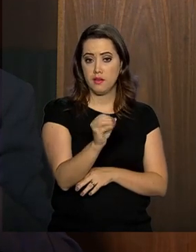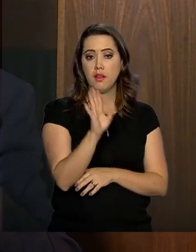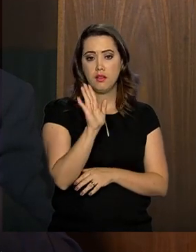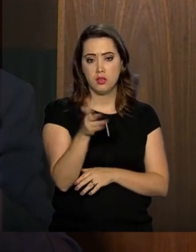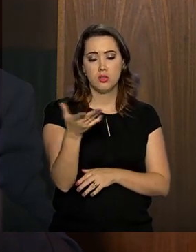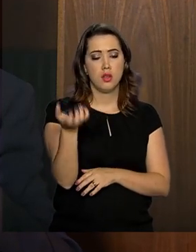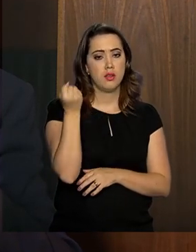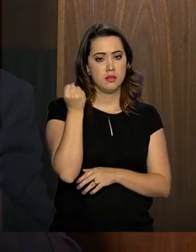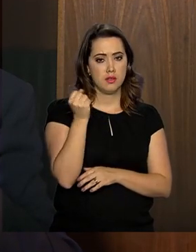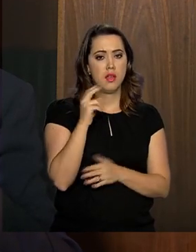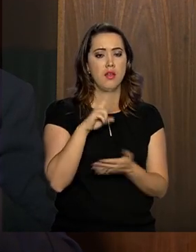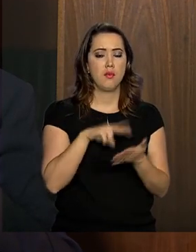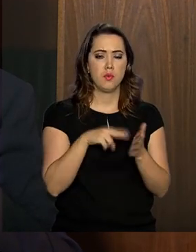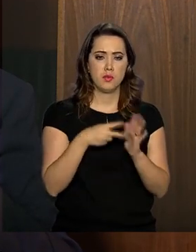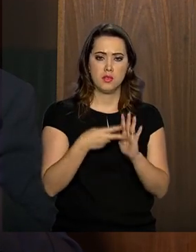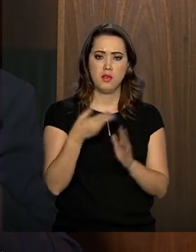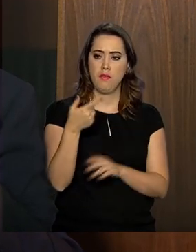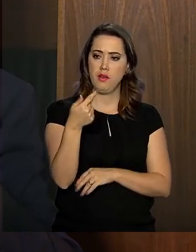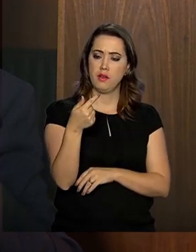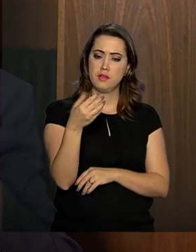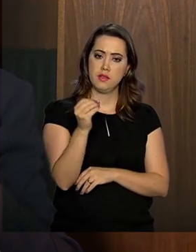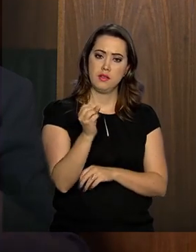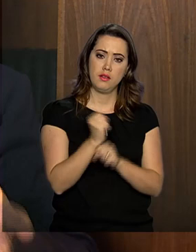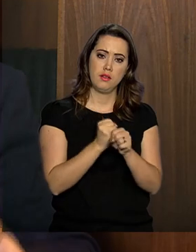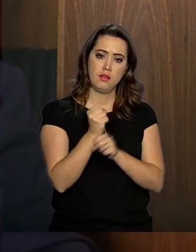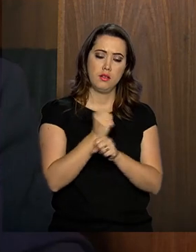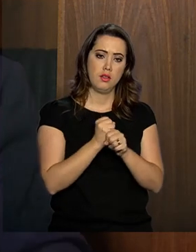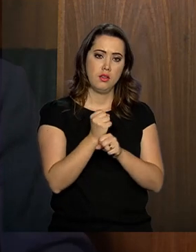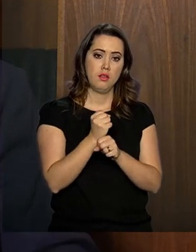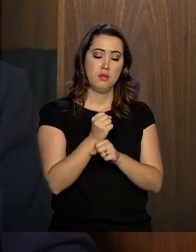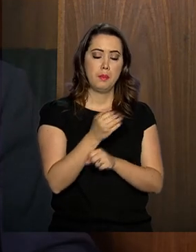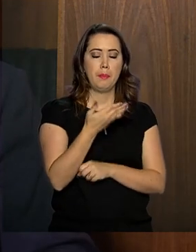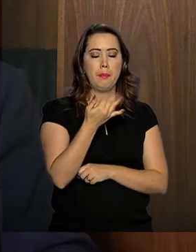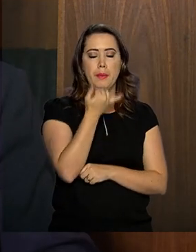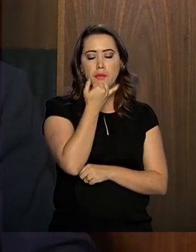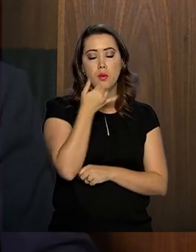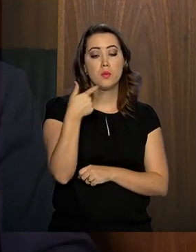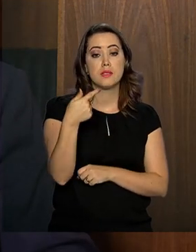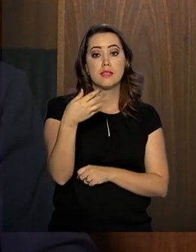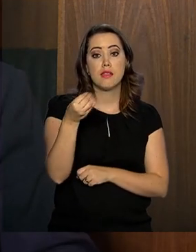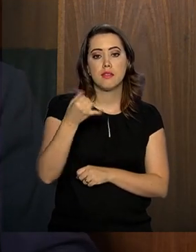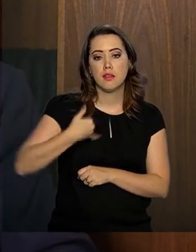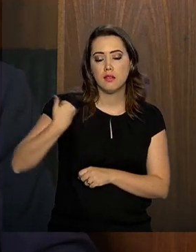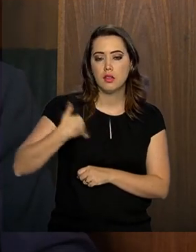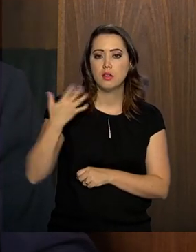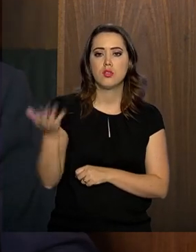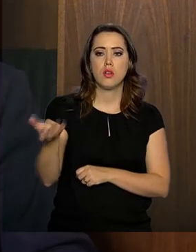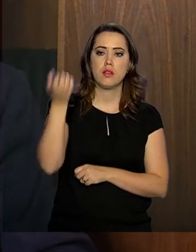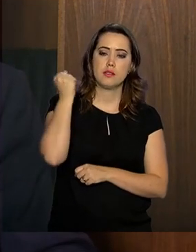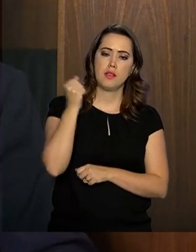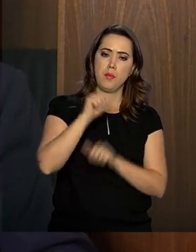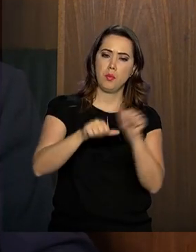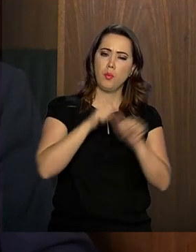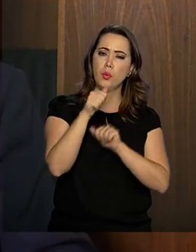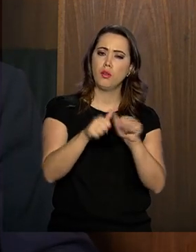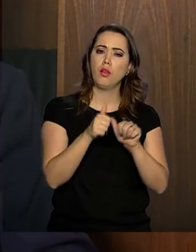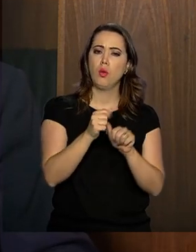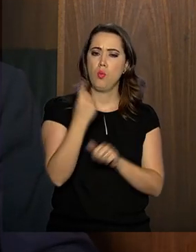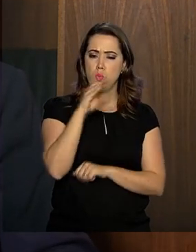receber o equivalente a salário mínimo, caso ele não tenha conseguido entrar no mercado de trabalho e melhorar de vida.